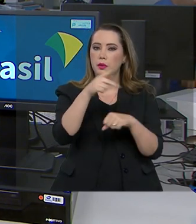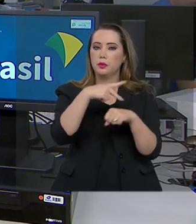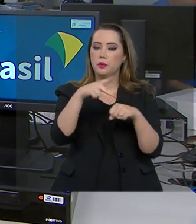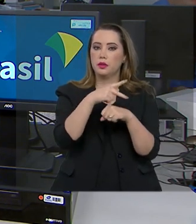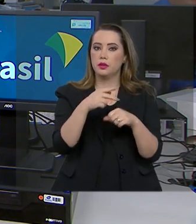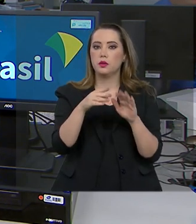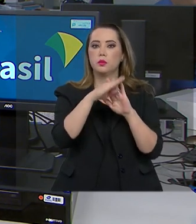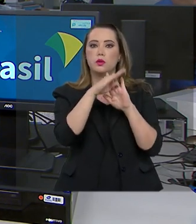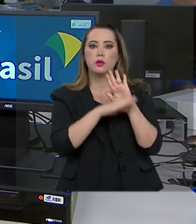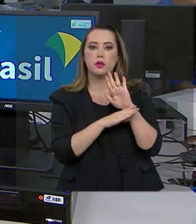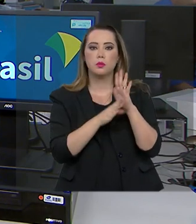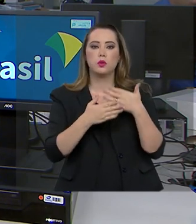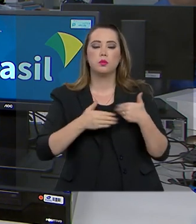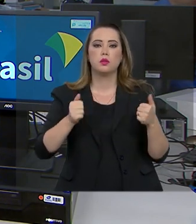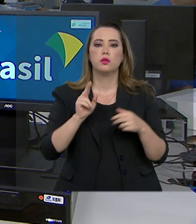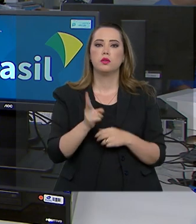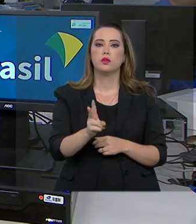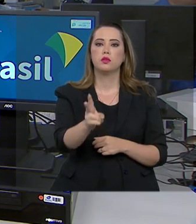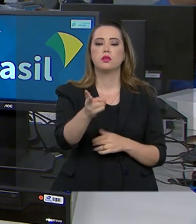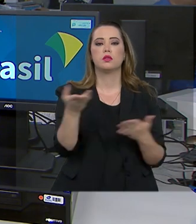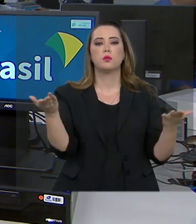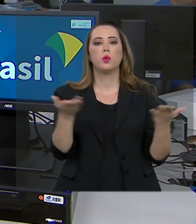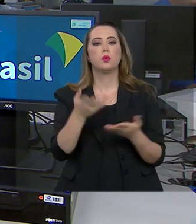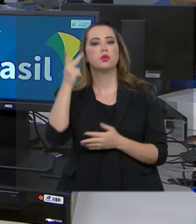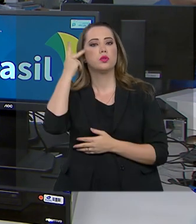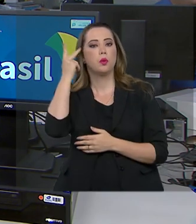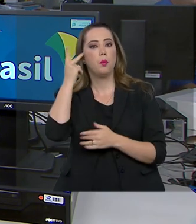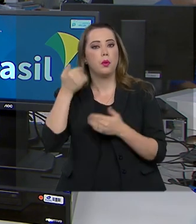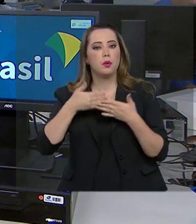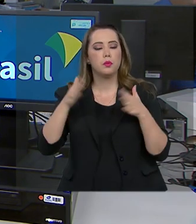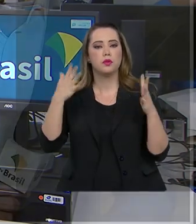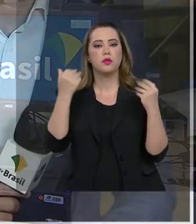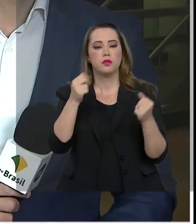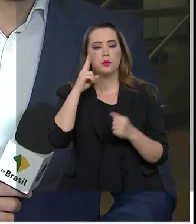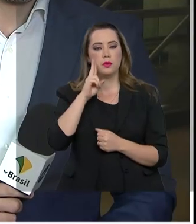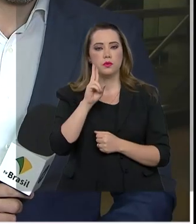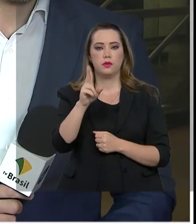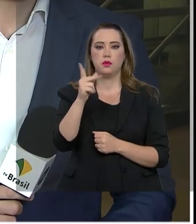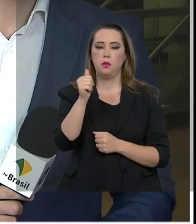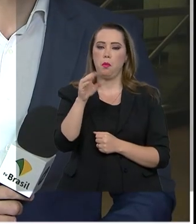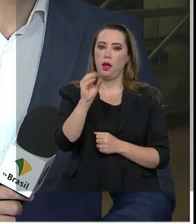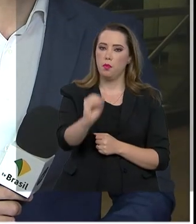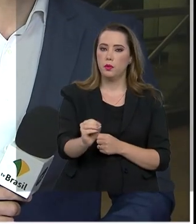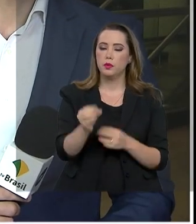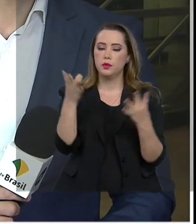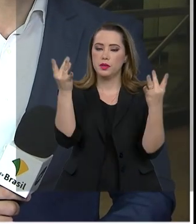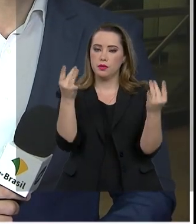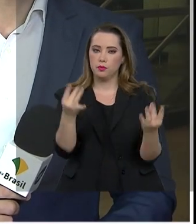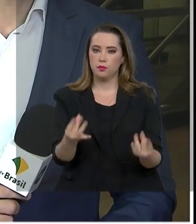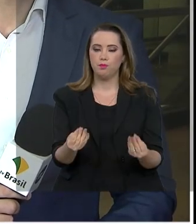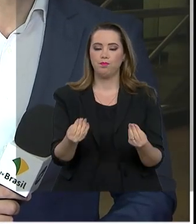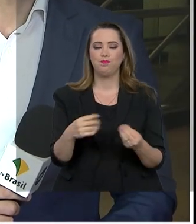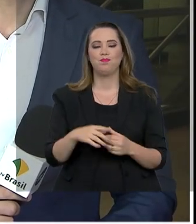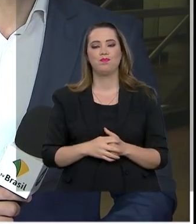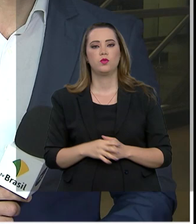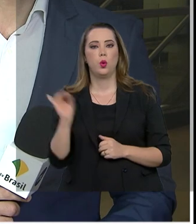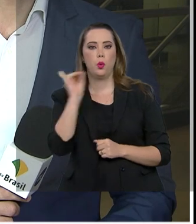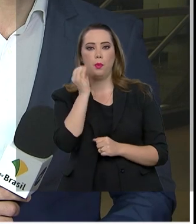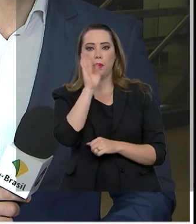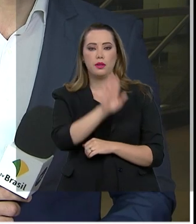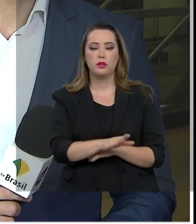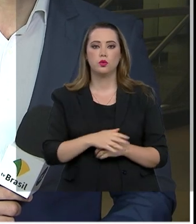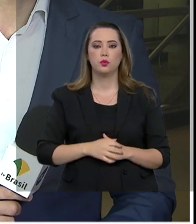Contínua da Competitividade, lançado hoje em São Paulo. Vamos então até lá. Pablo Mundin explica para a gente. Boa tarde, Pablo.